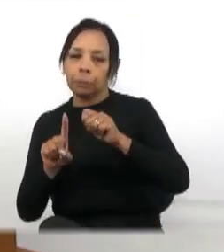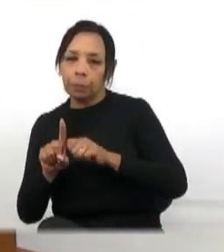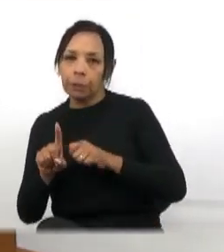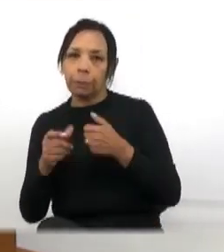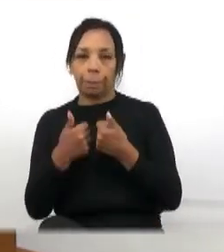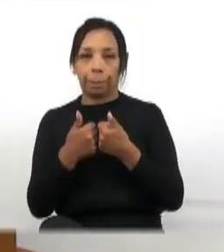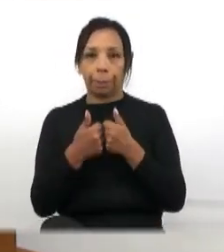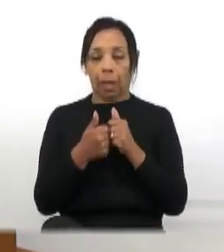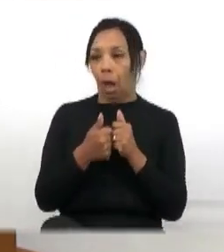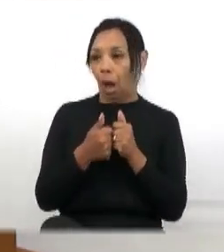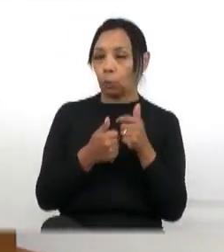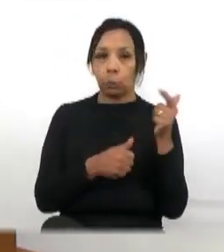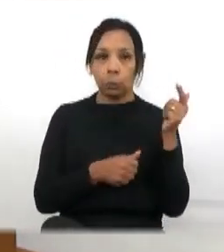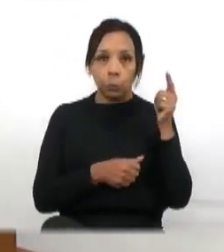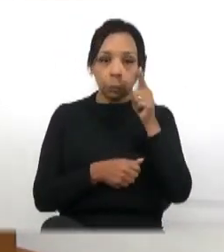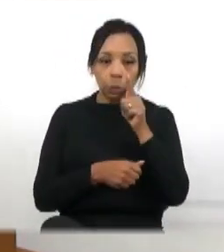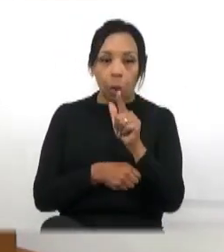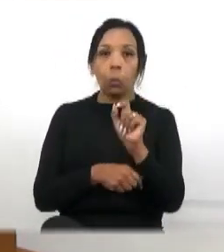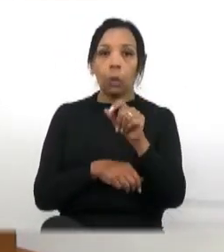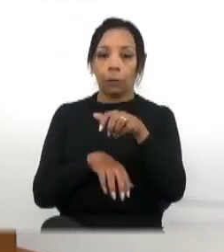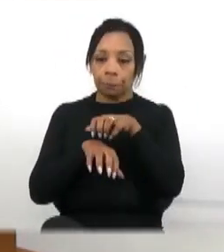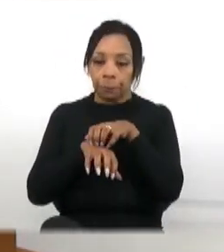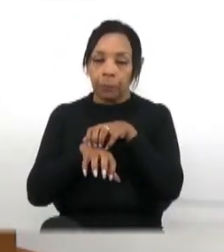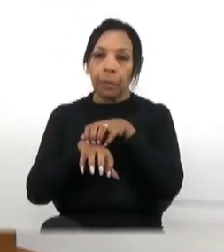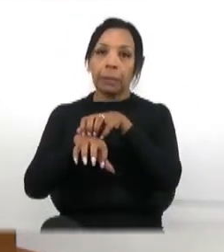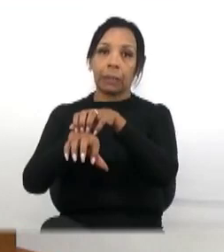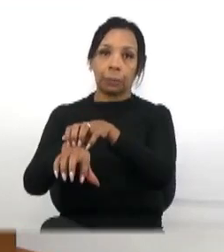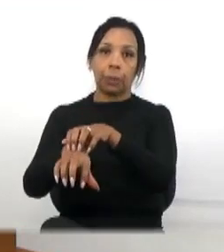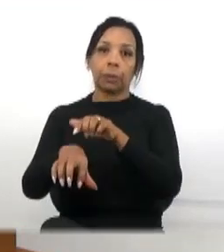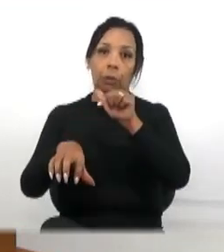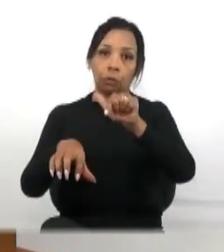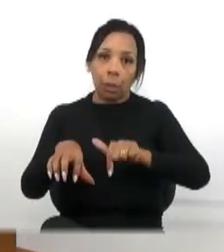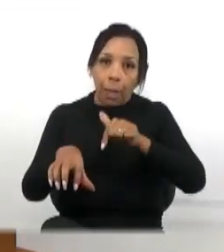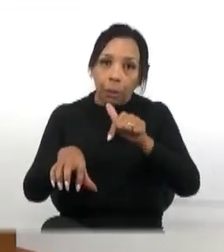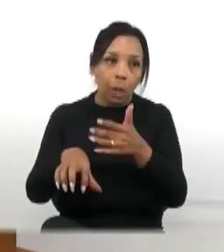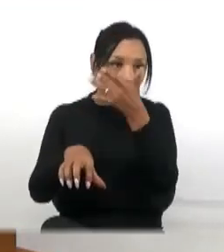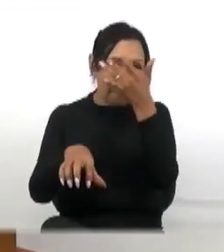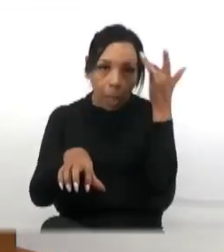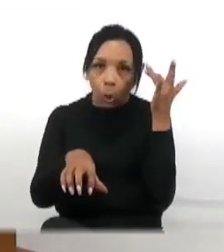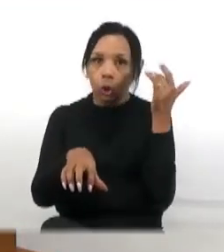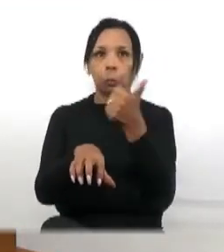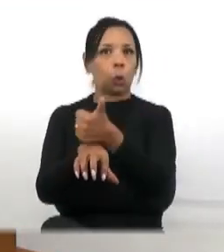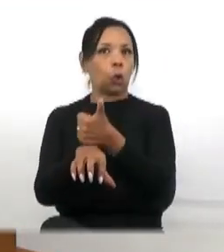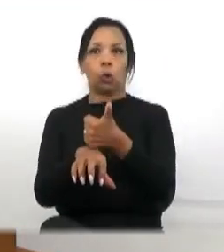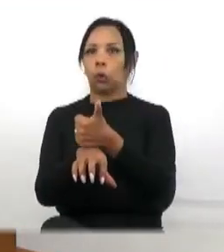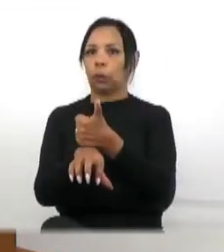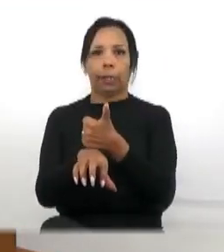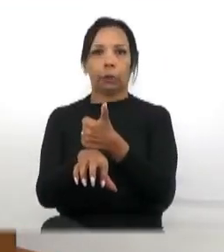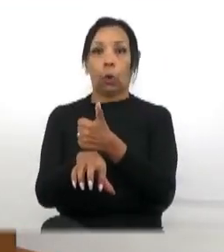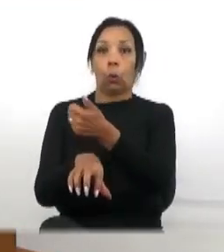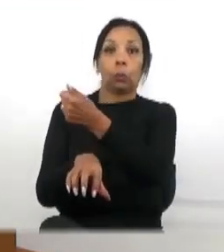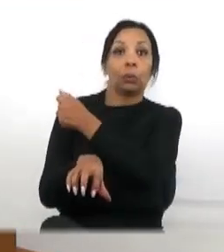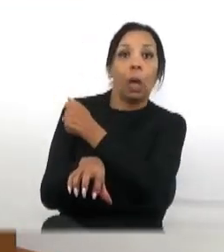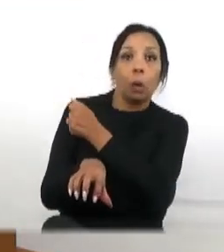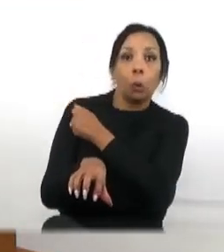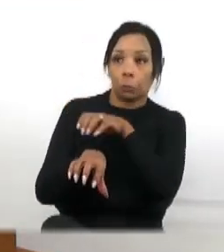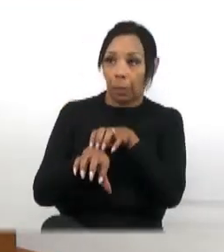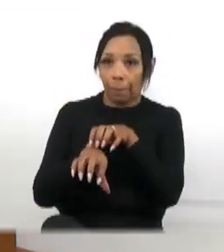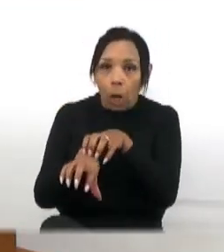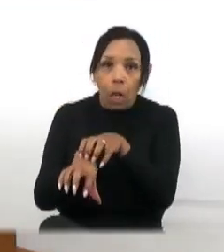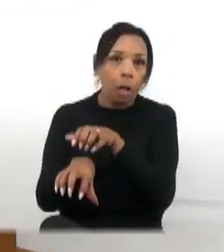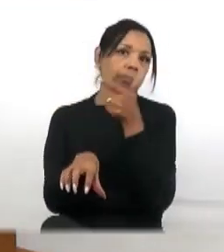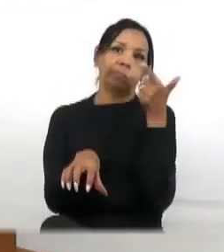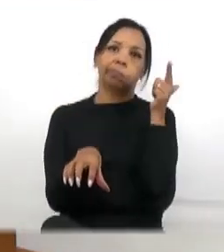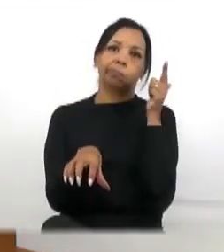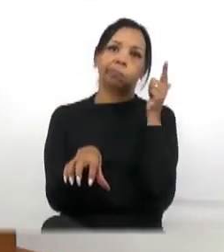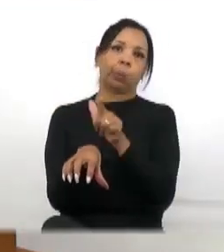transportar a classe trabalhadora, não consegue transportar os nossos estudantes. Eu